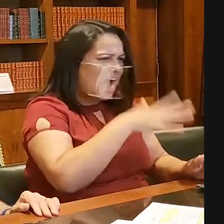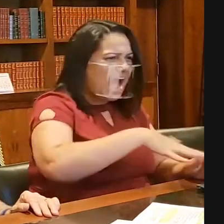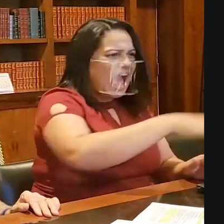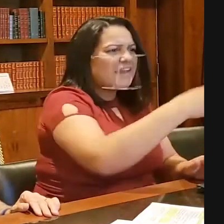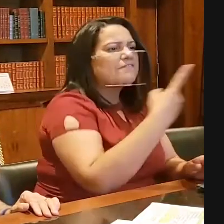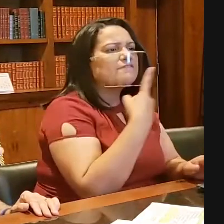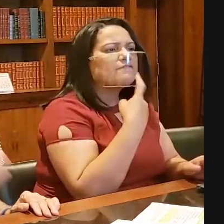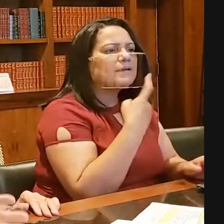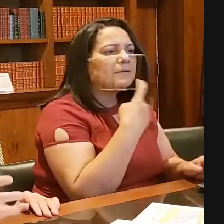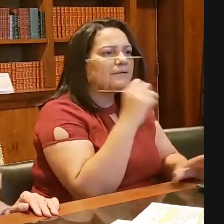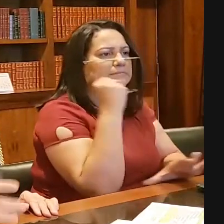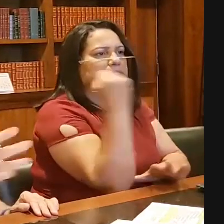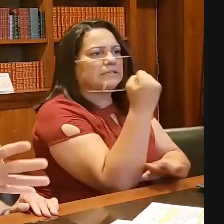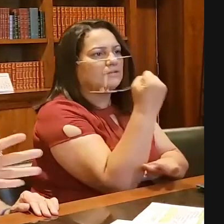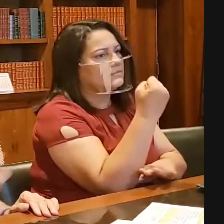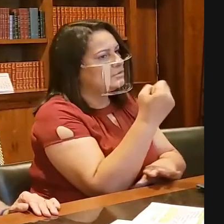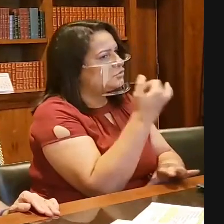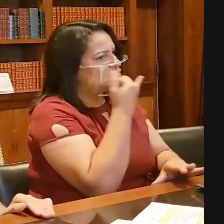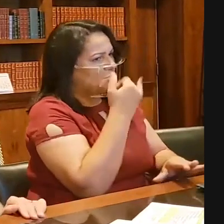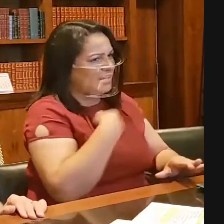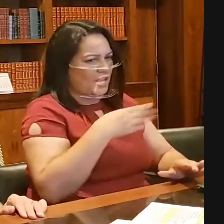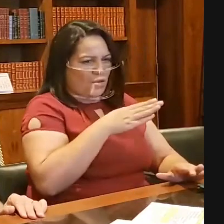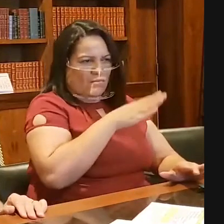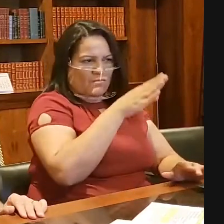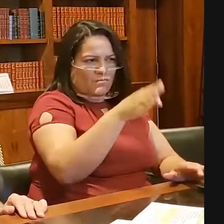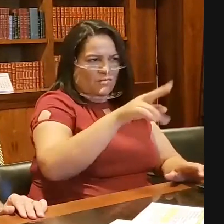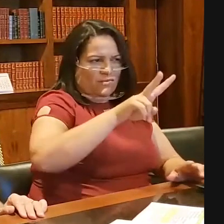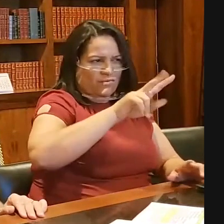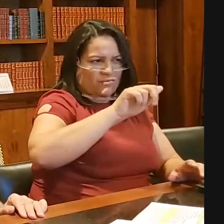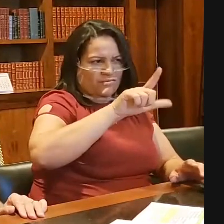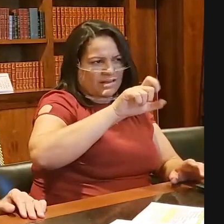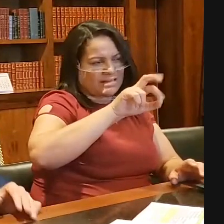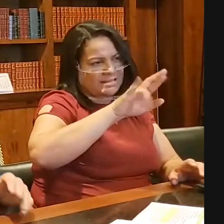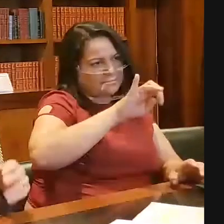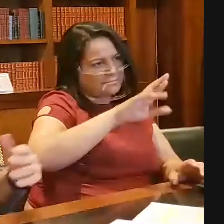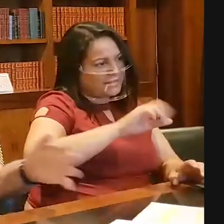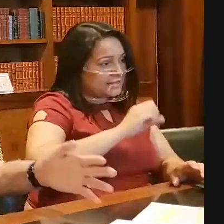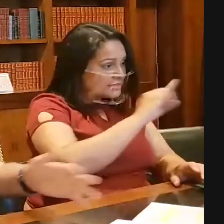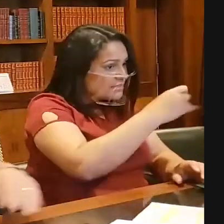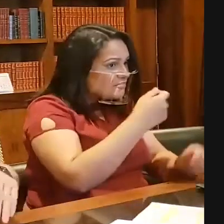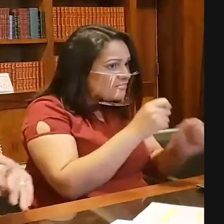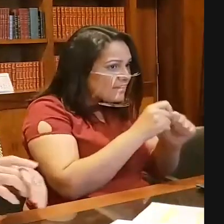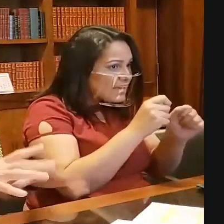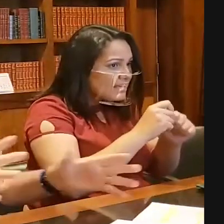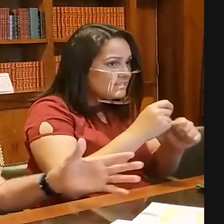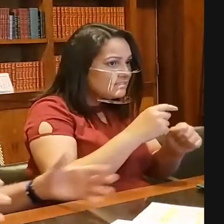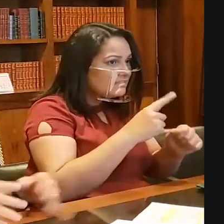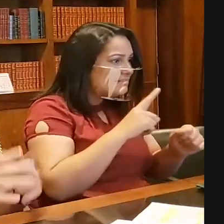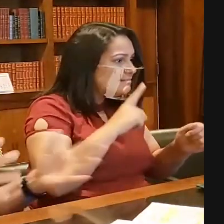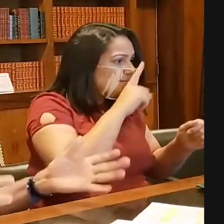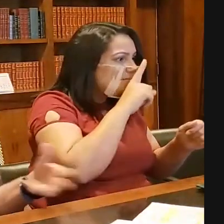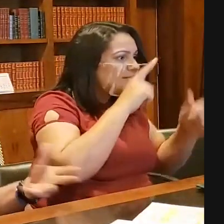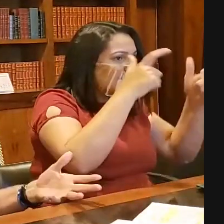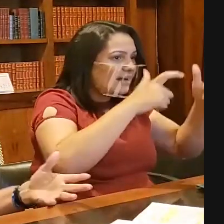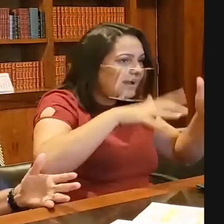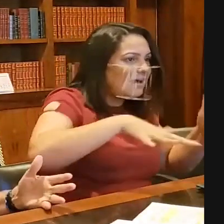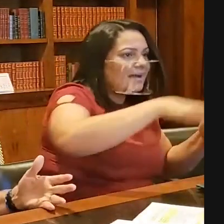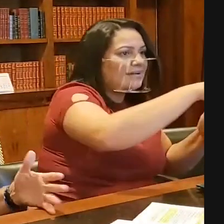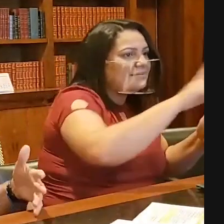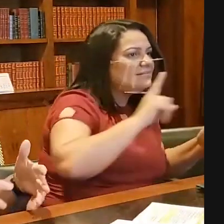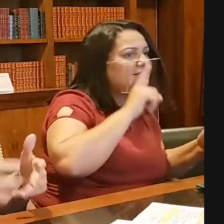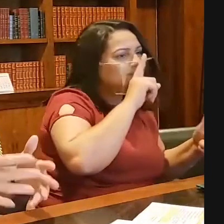uma vez a adiar a minha ida no Vado Ribeira. Eu sei que o prefeito de Pariquela já fez um evento lá